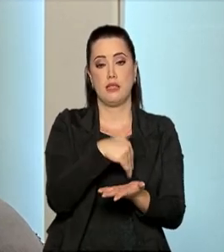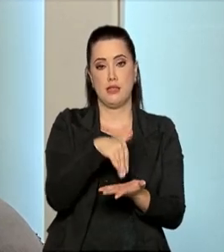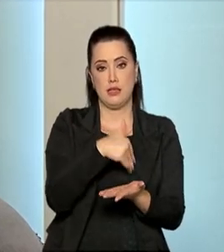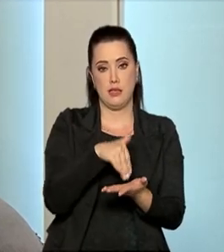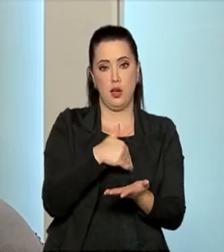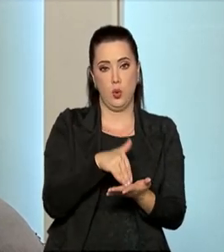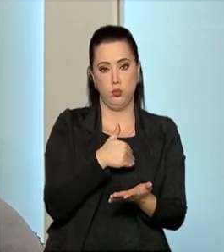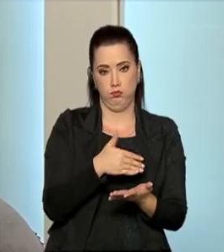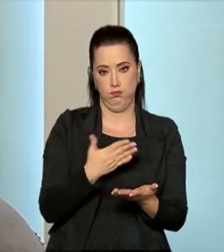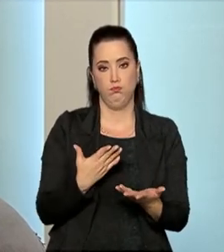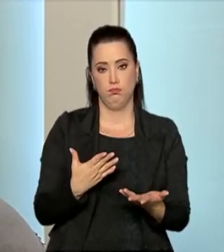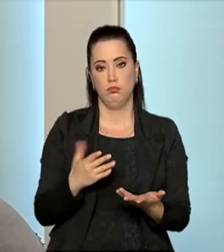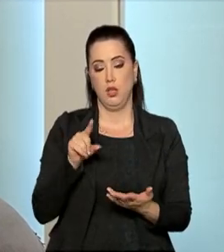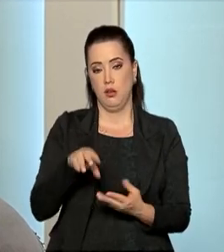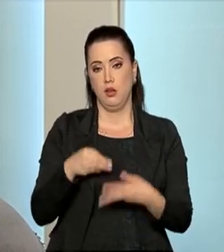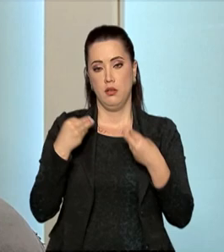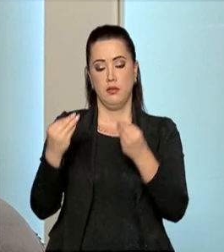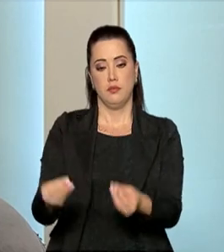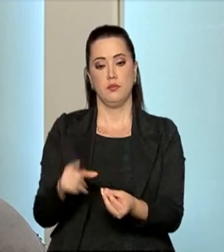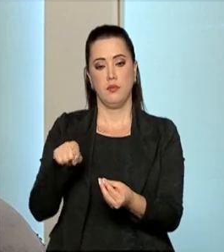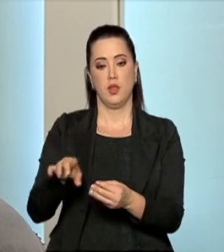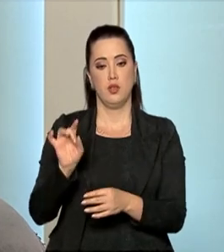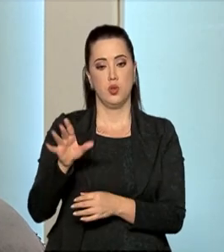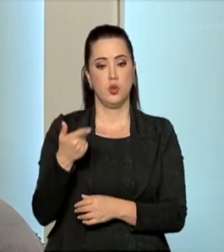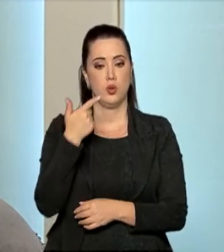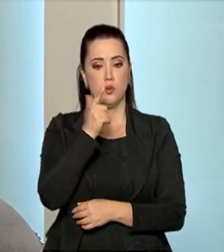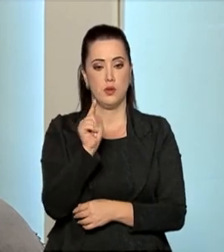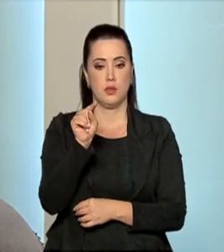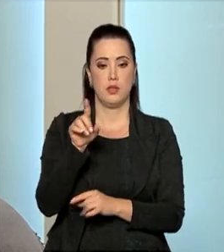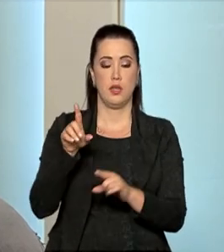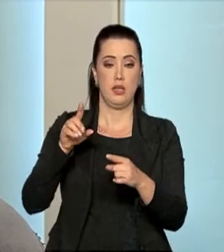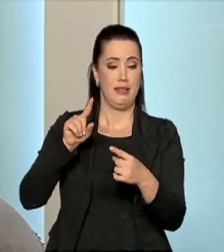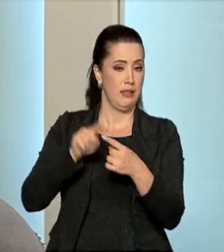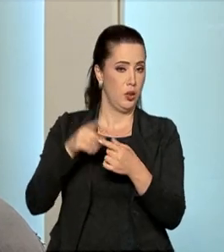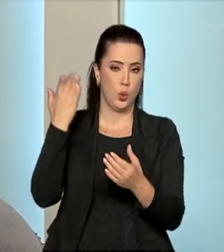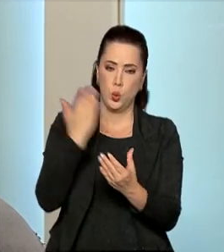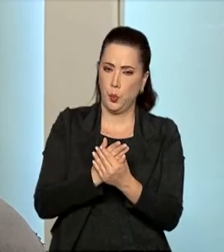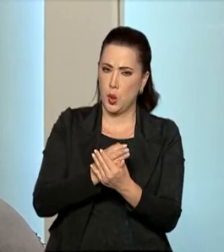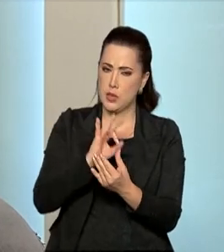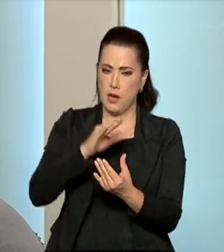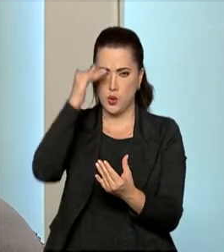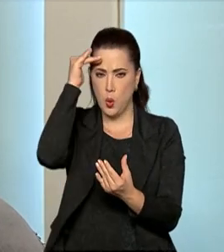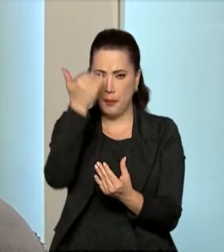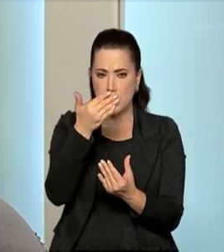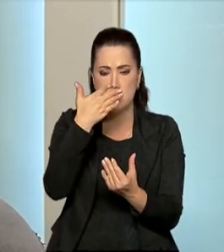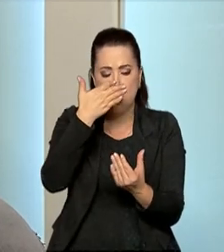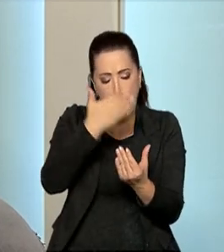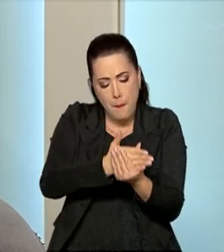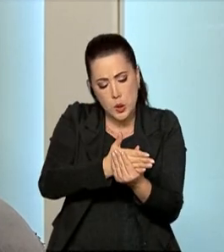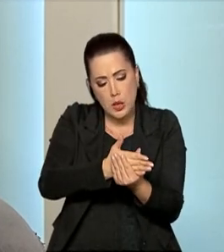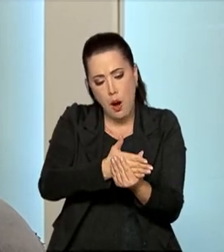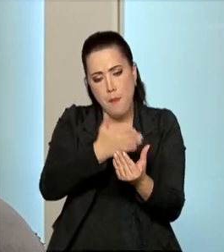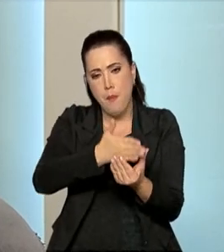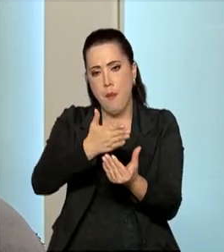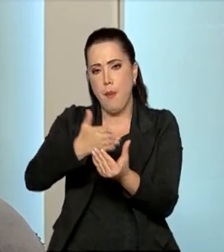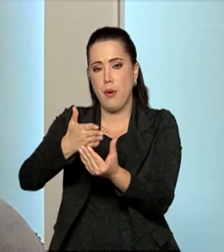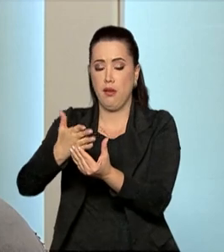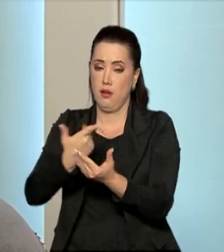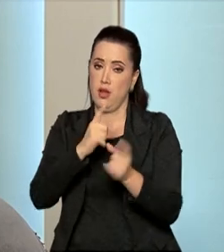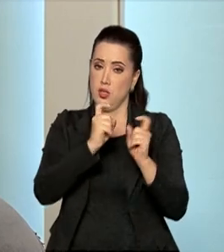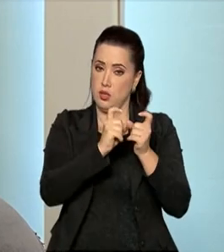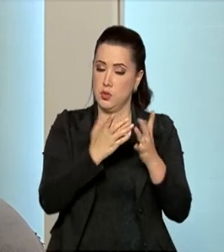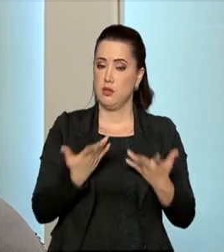anteriores. E isso só é feito dentro do devido processo legal, de um procedimento administrativo,